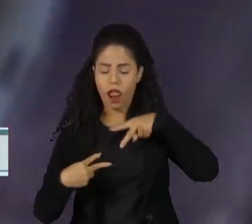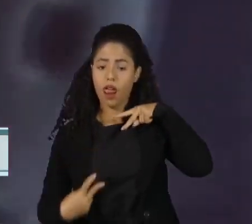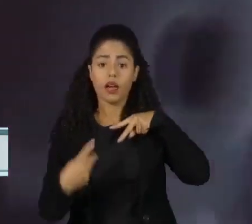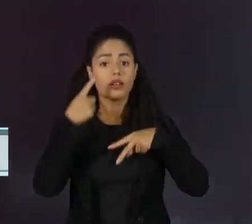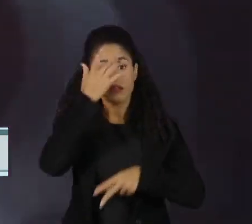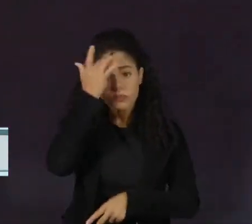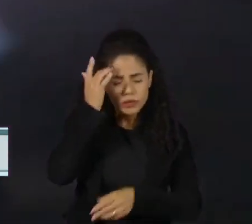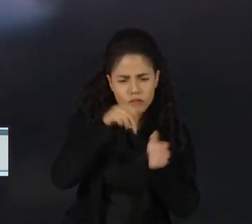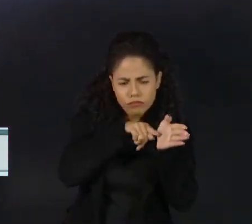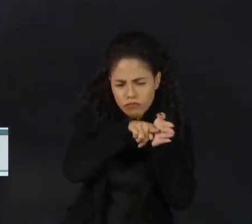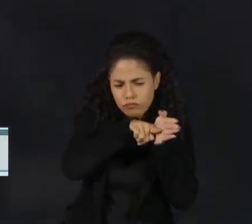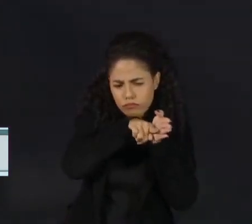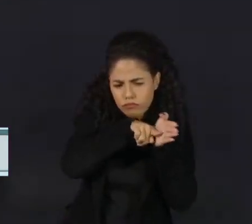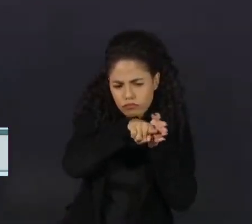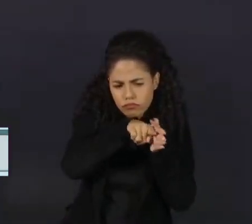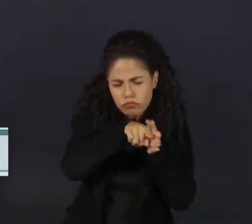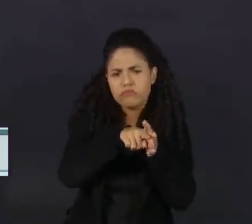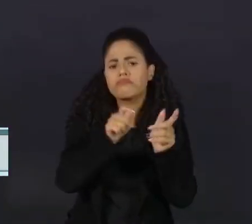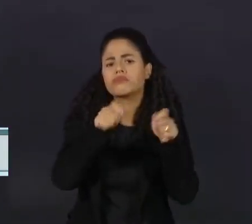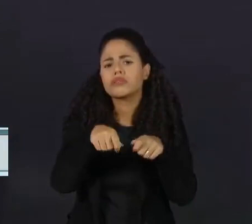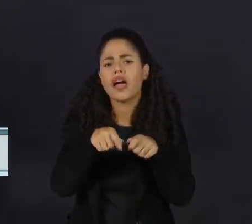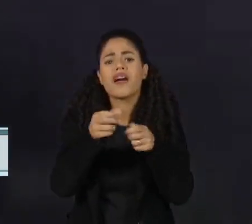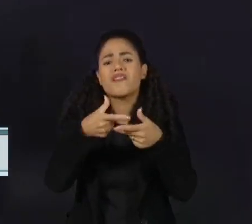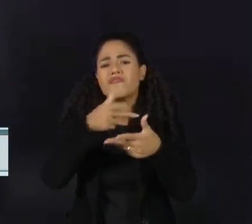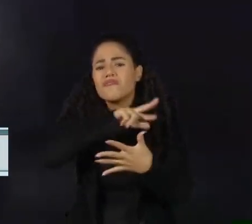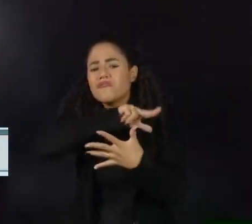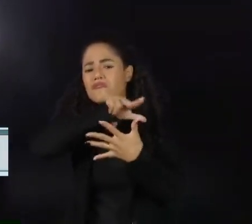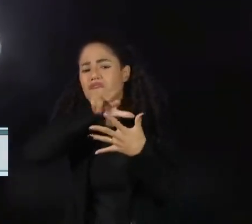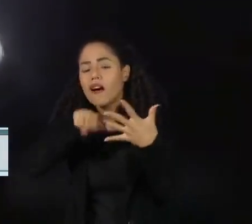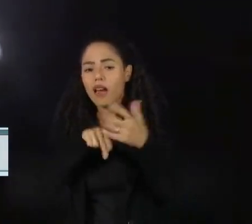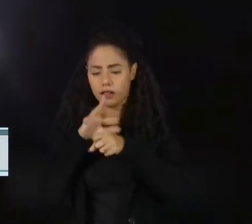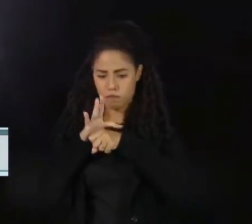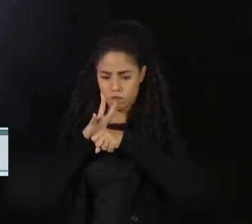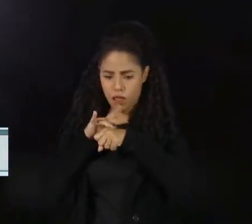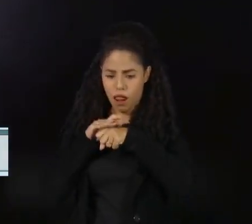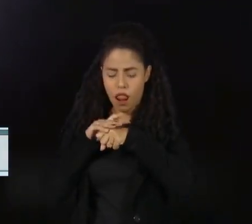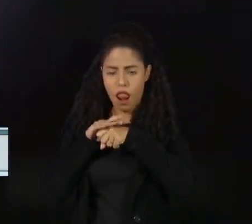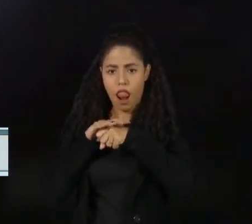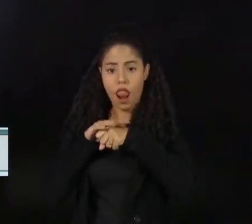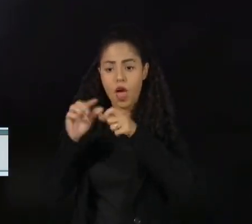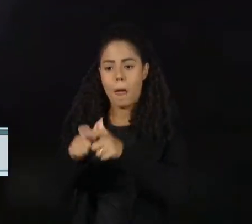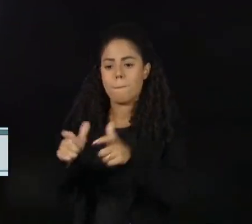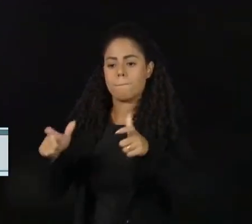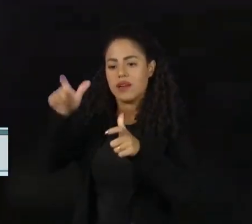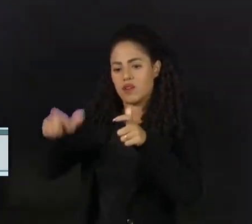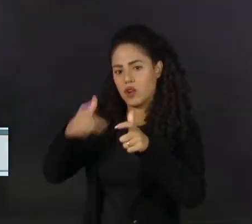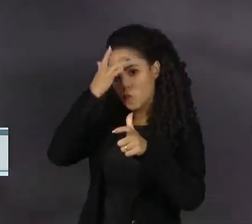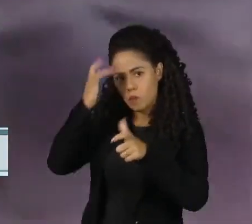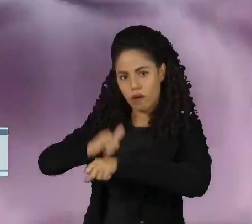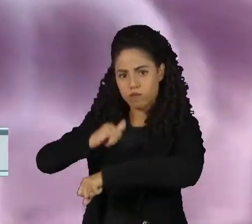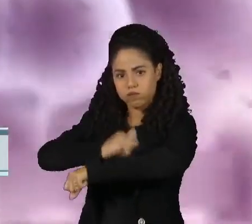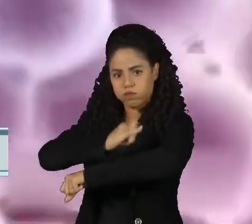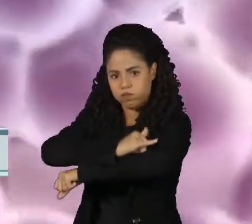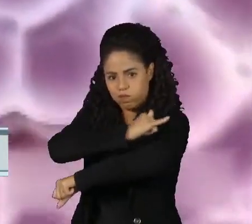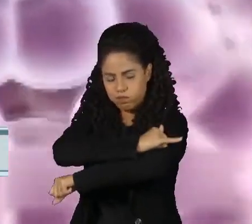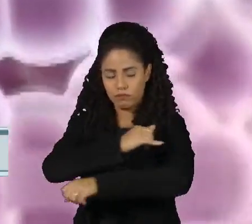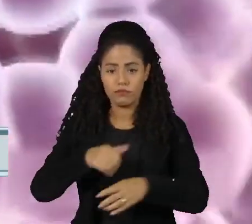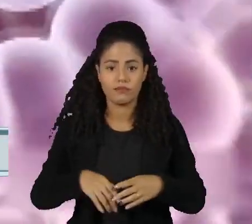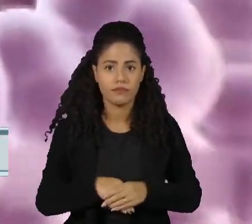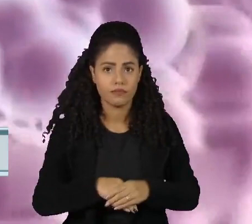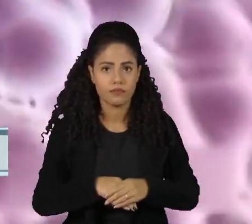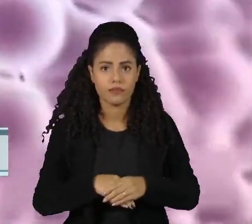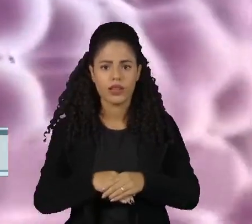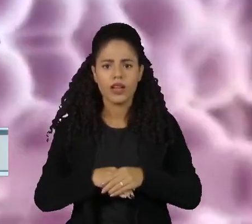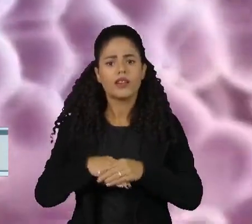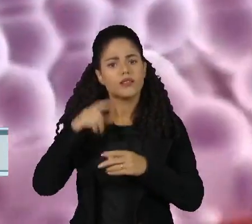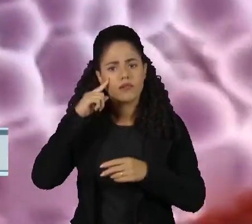pesquisadores atestaram a probabilidade de várias doenças se manifestarem entre esse público, que pagou pelo serviço. É um exame genético, uma